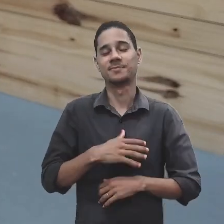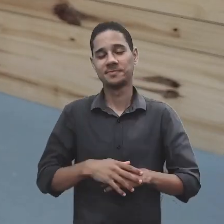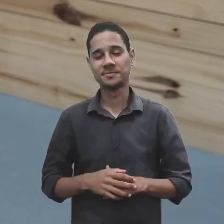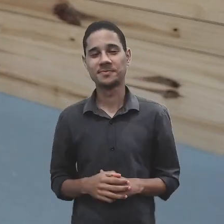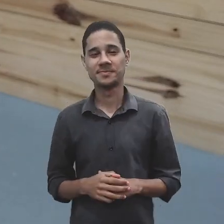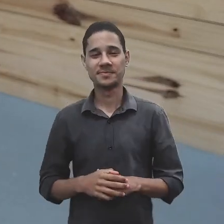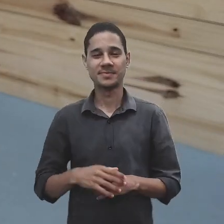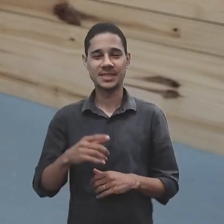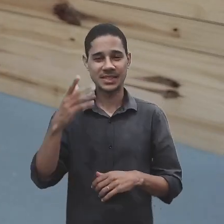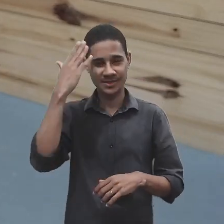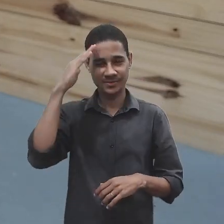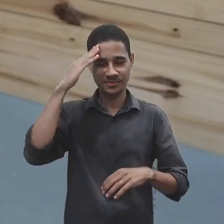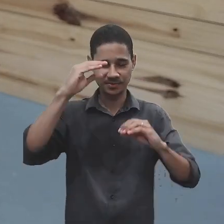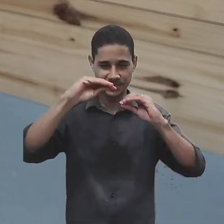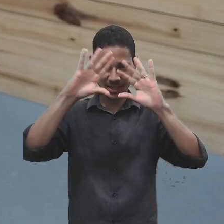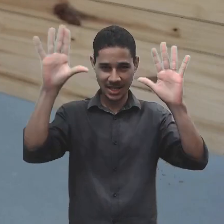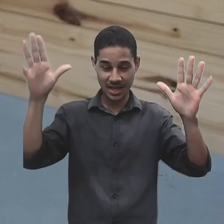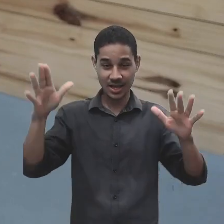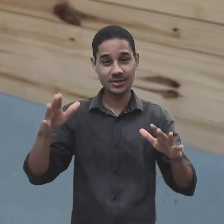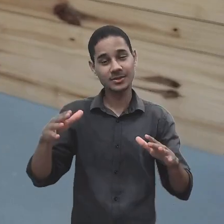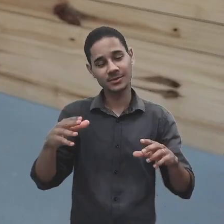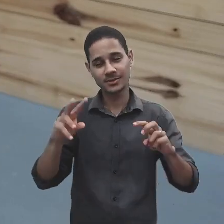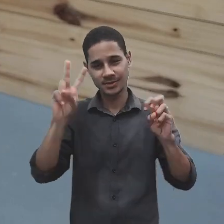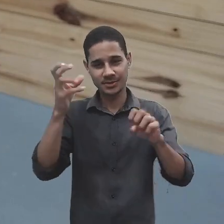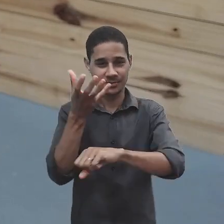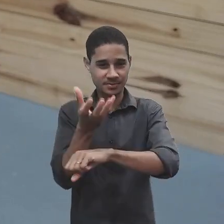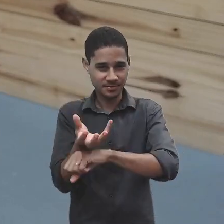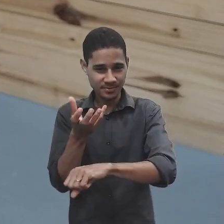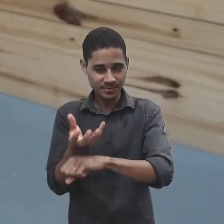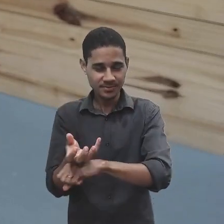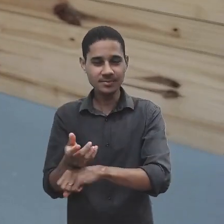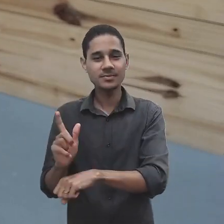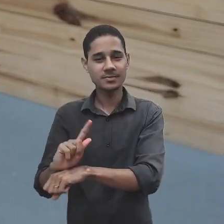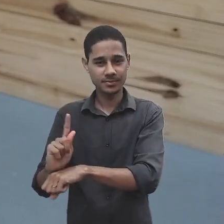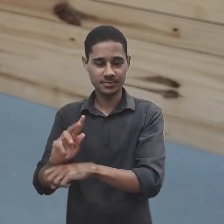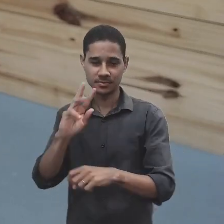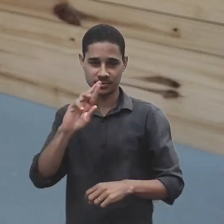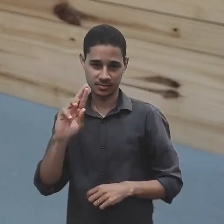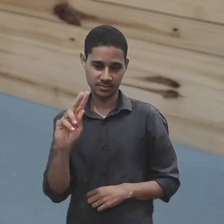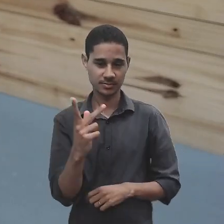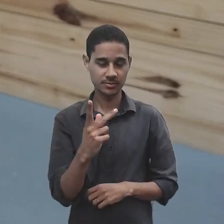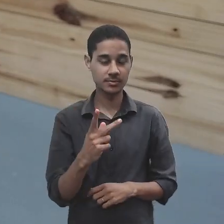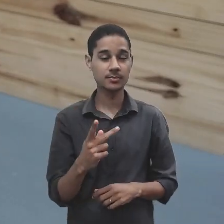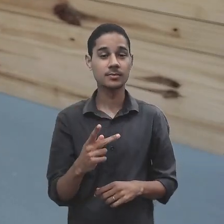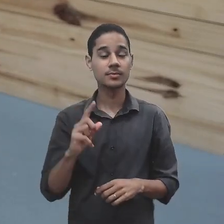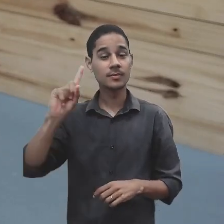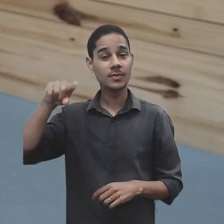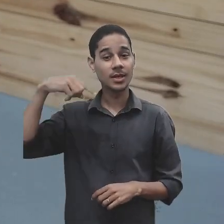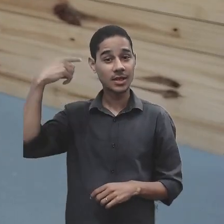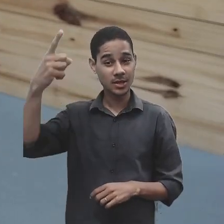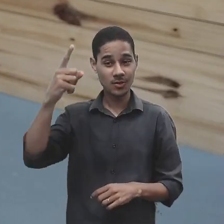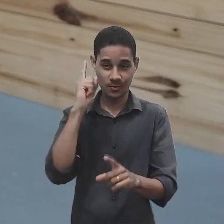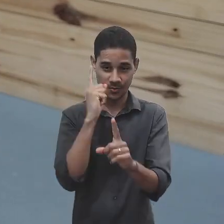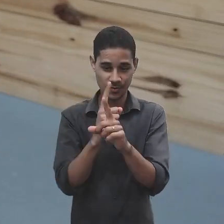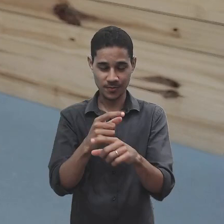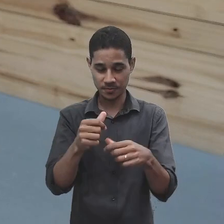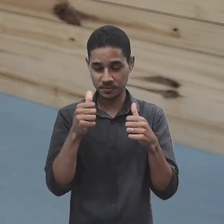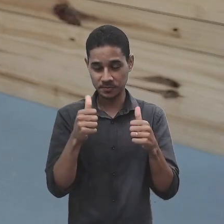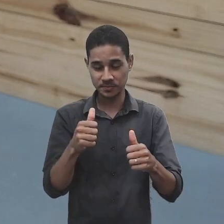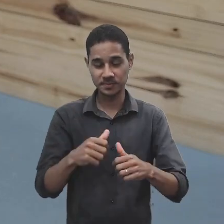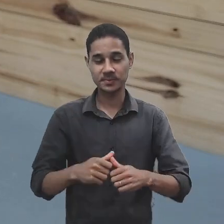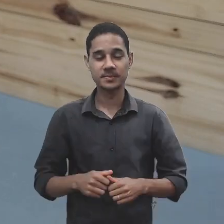tenham compreendido melhor sobre essa disciplina de gestão de recursos humanos. e nos veremos na próxima aula.